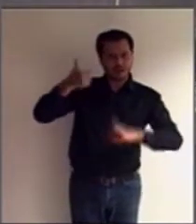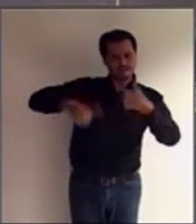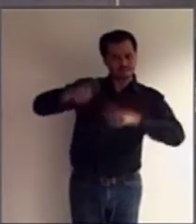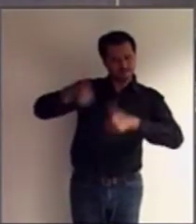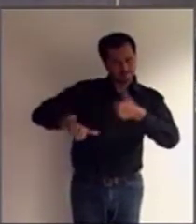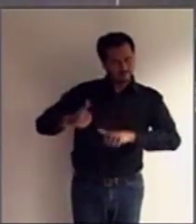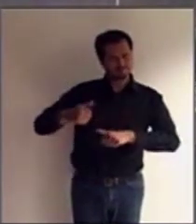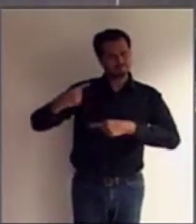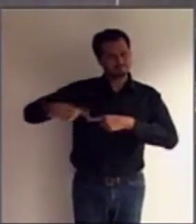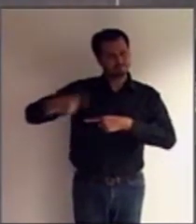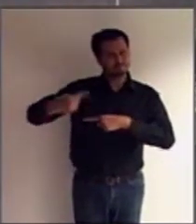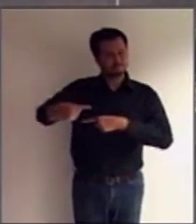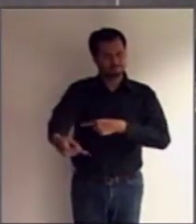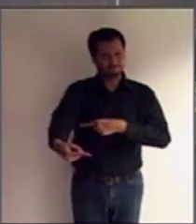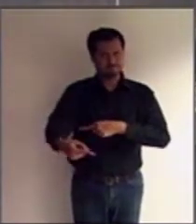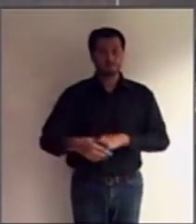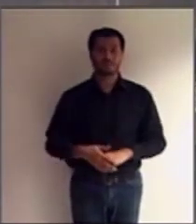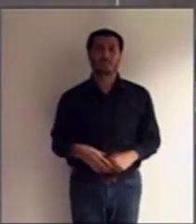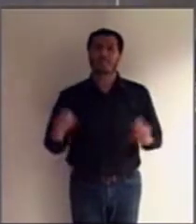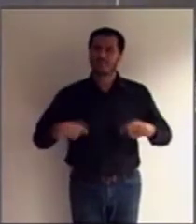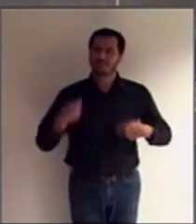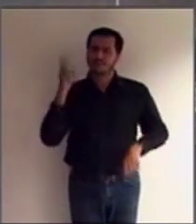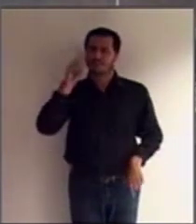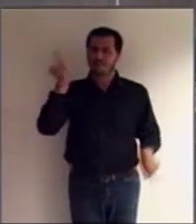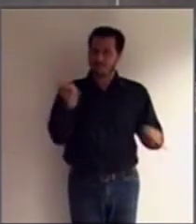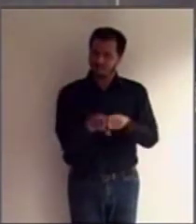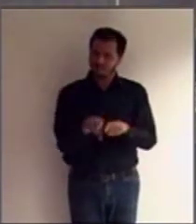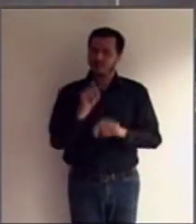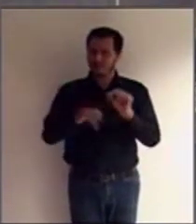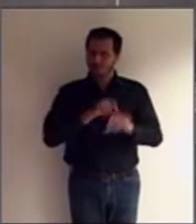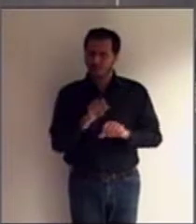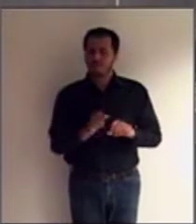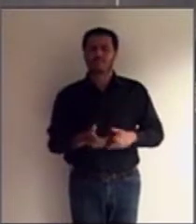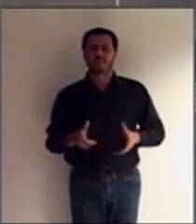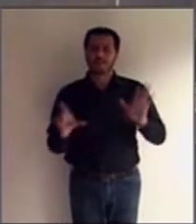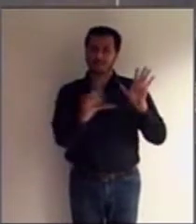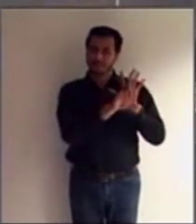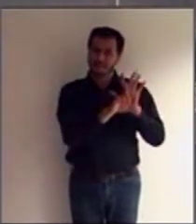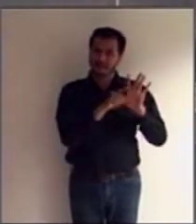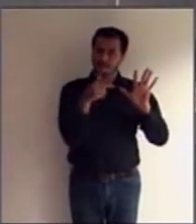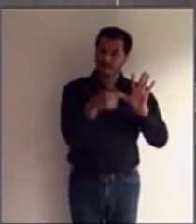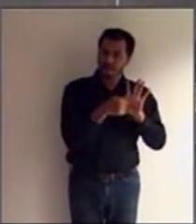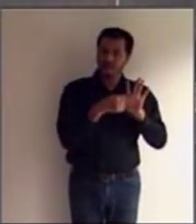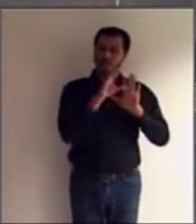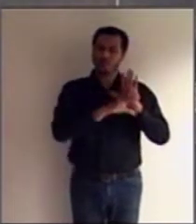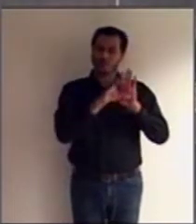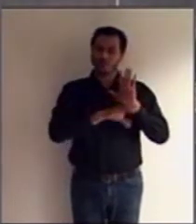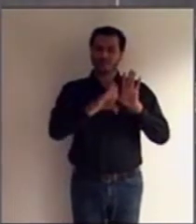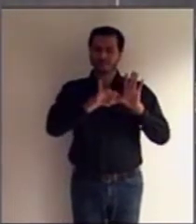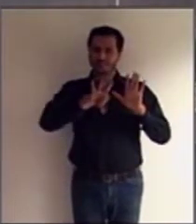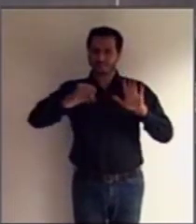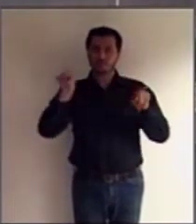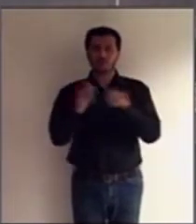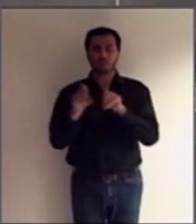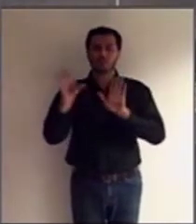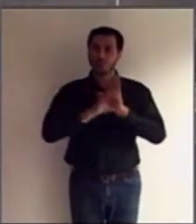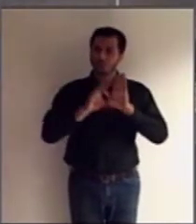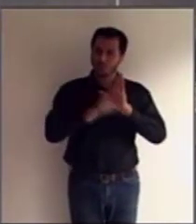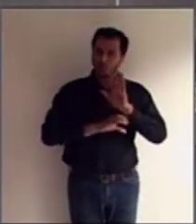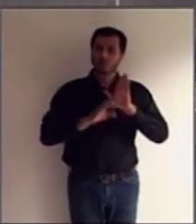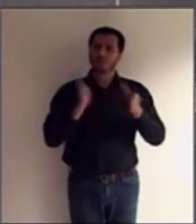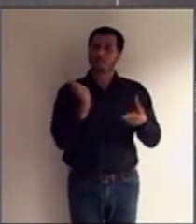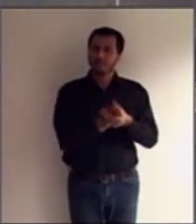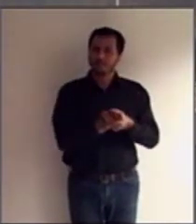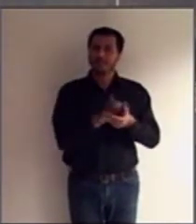que a lei, no caso o Código Civil e o Código de Processo Civil, deverá ser modificada no sentido